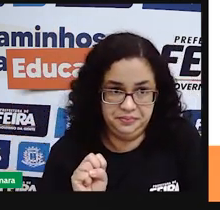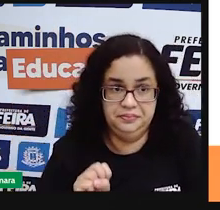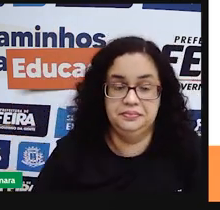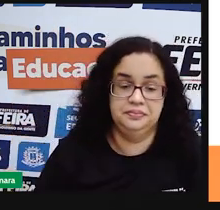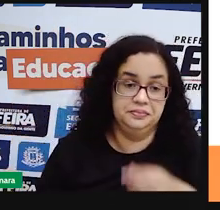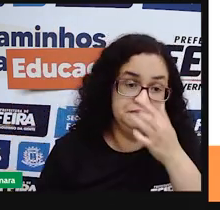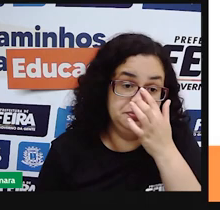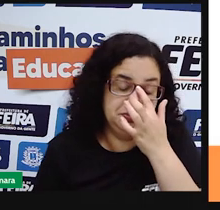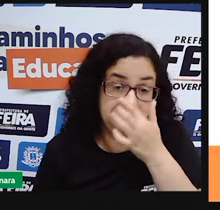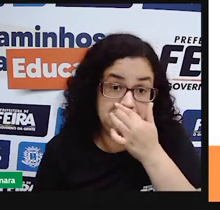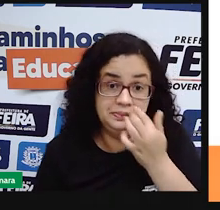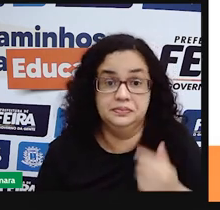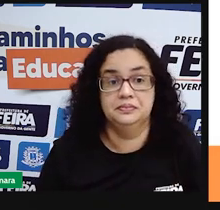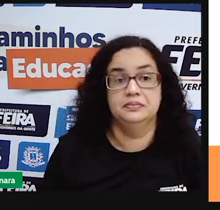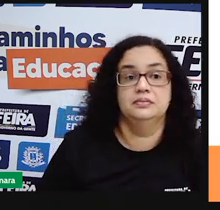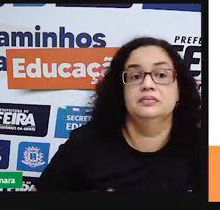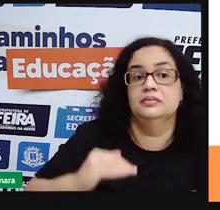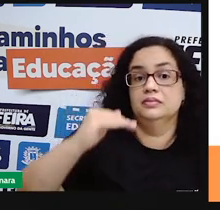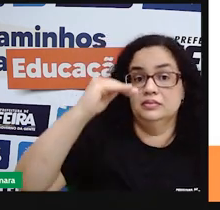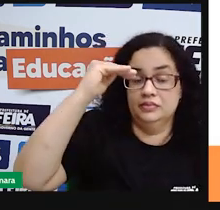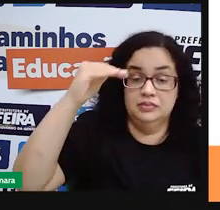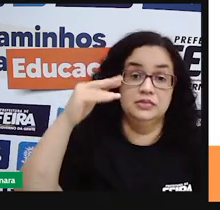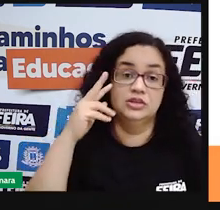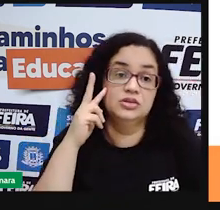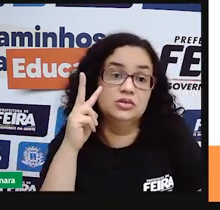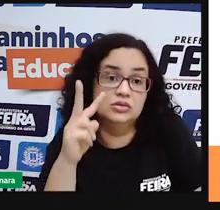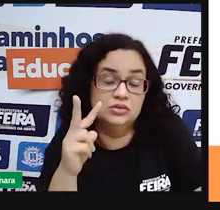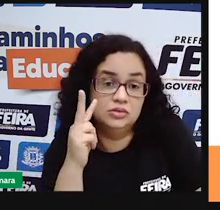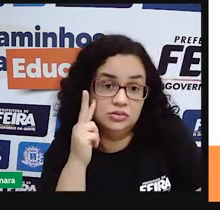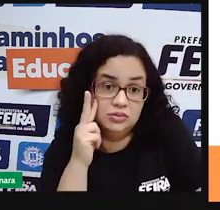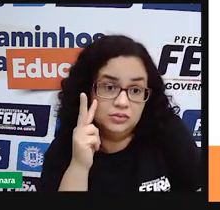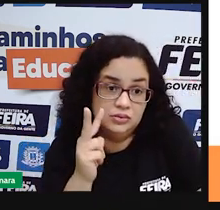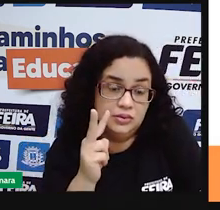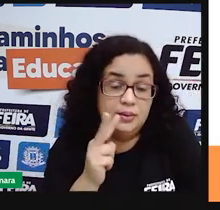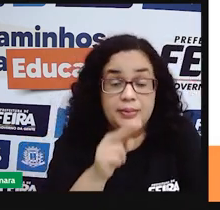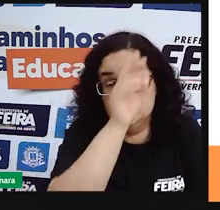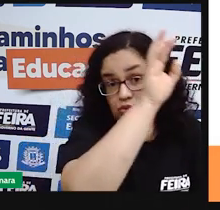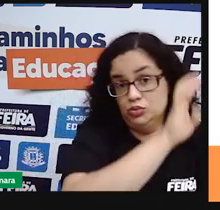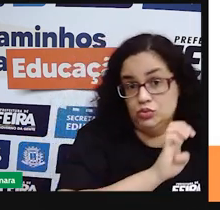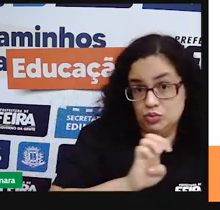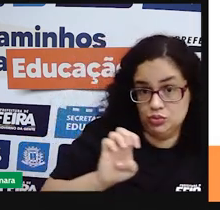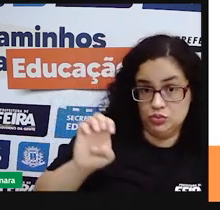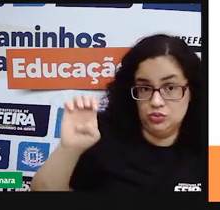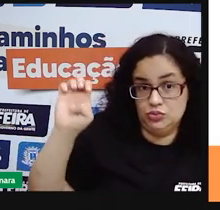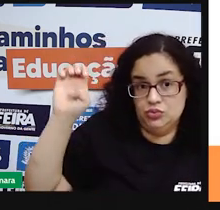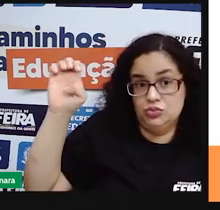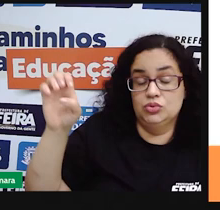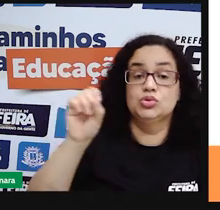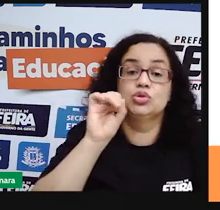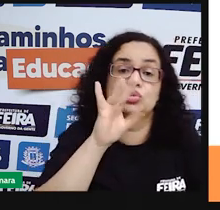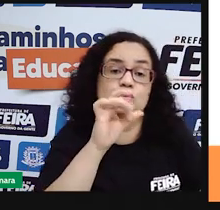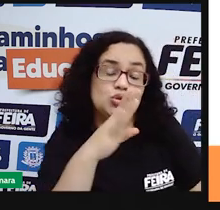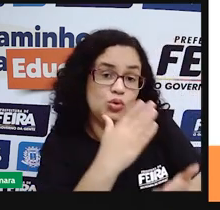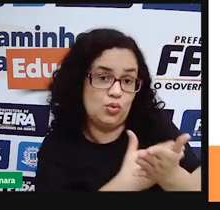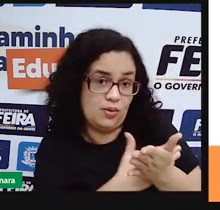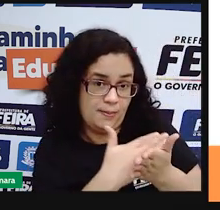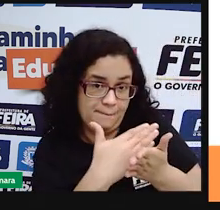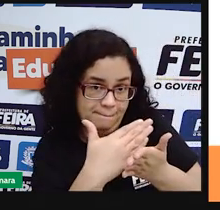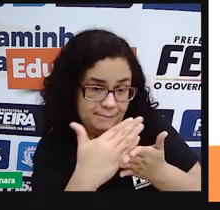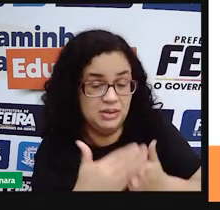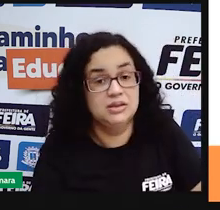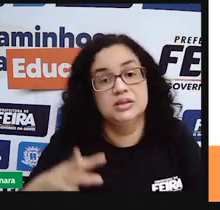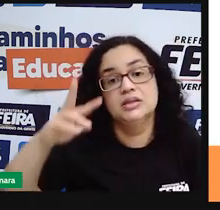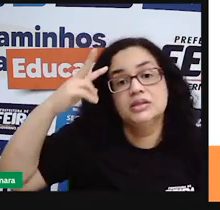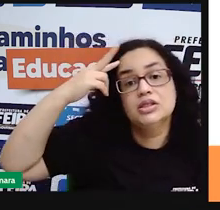A submissão e o extermínio dos indígenas pelos europeus estavam apenas começando na história do